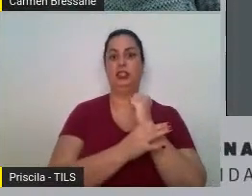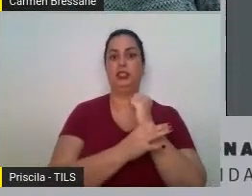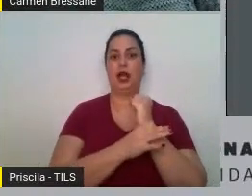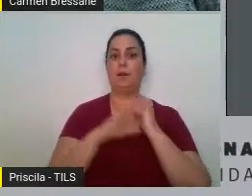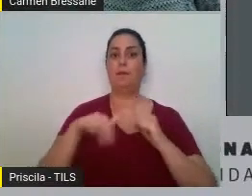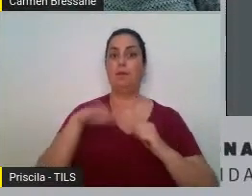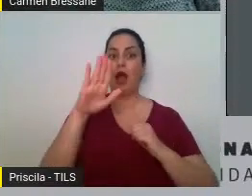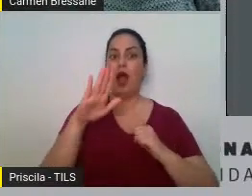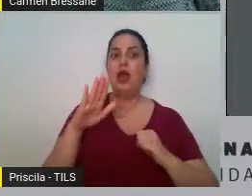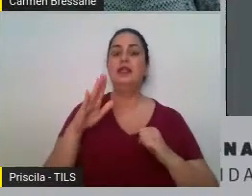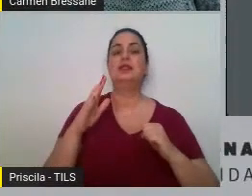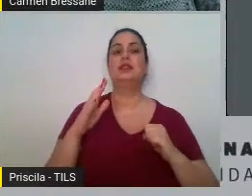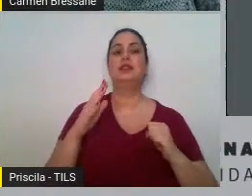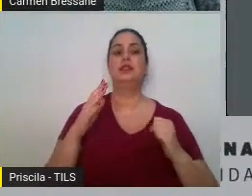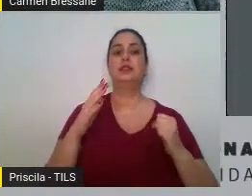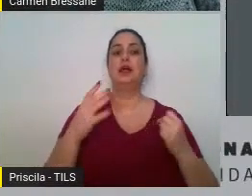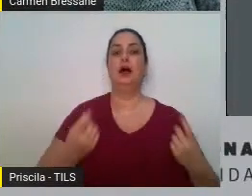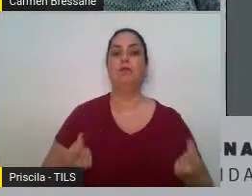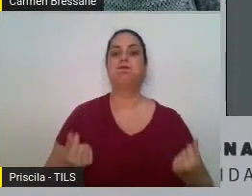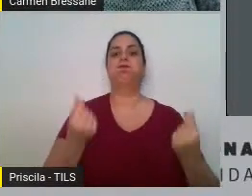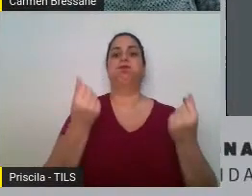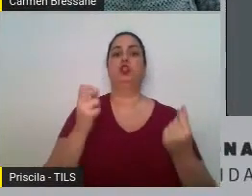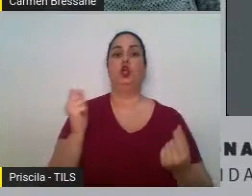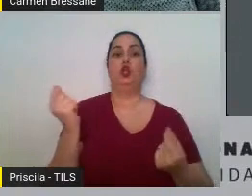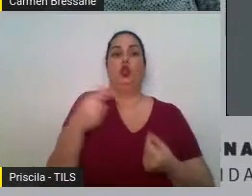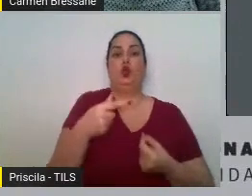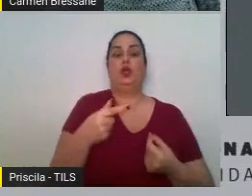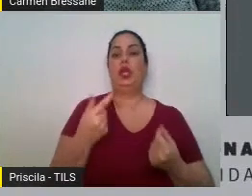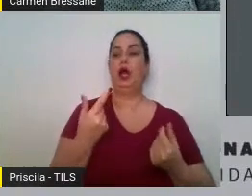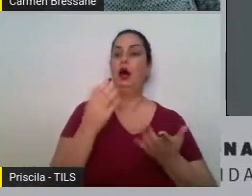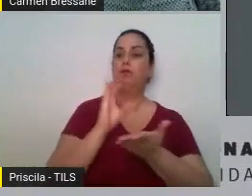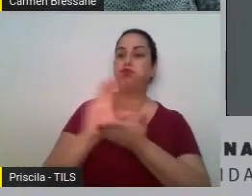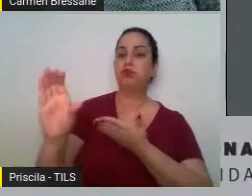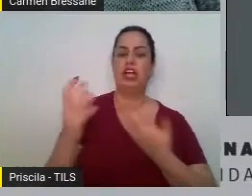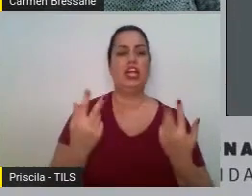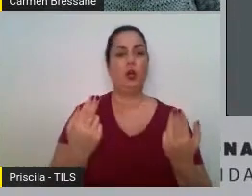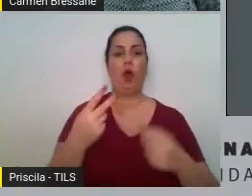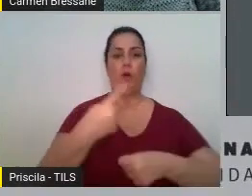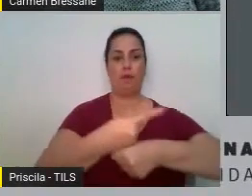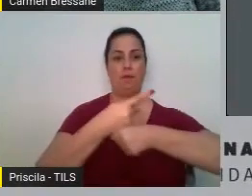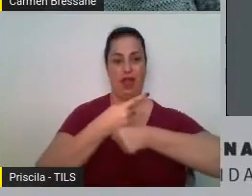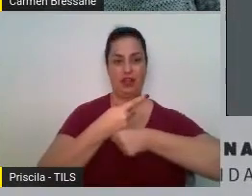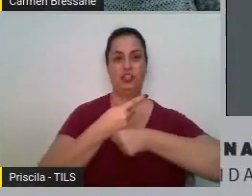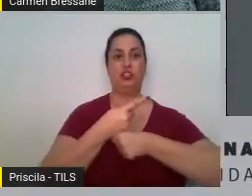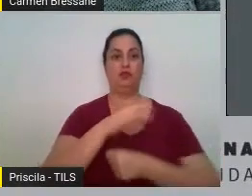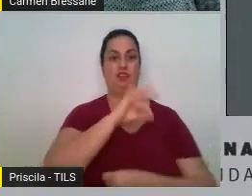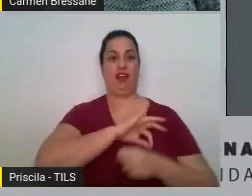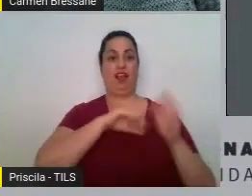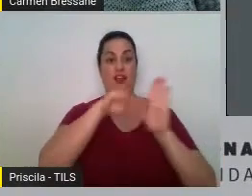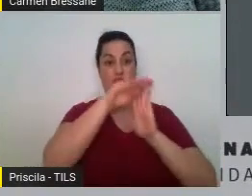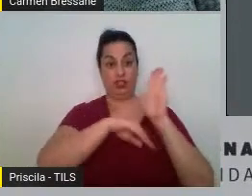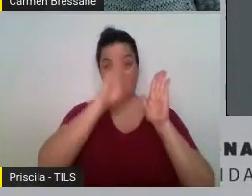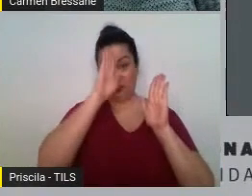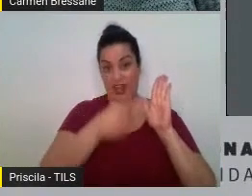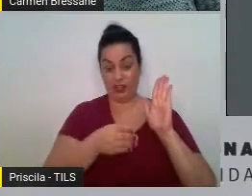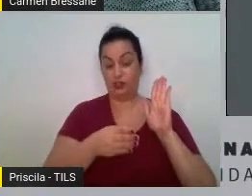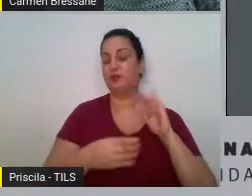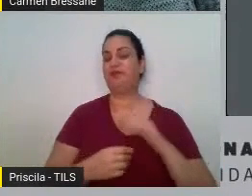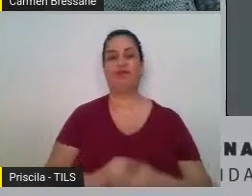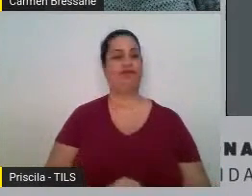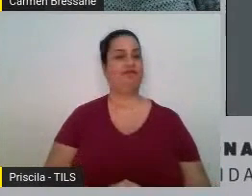como acontece num empréstimo consignado essa garantia é completa